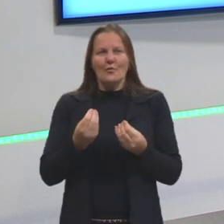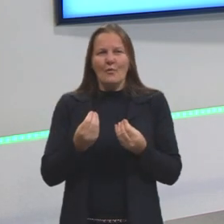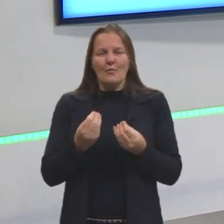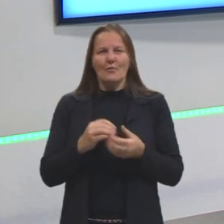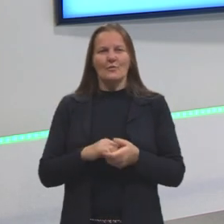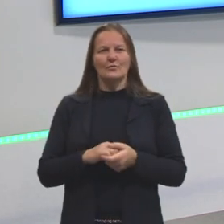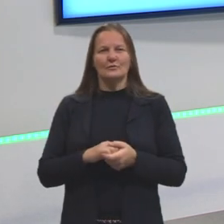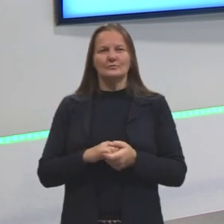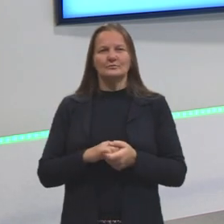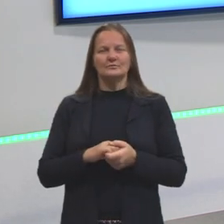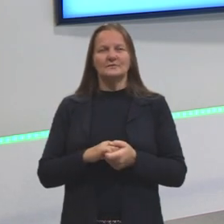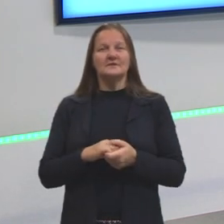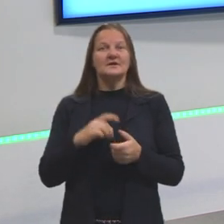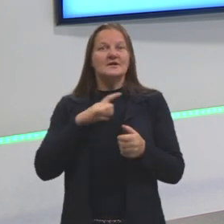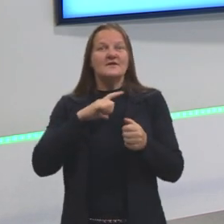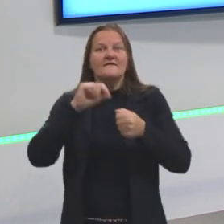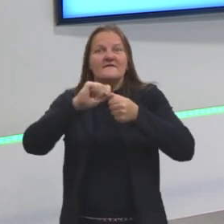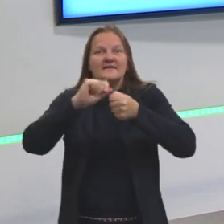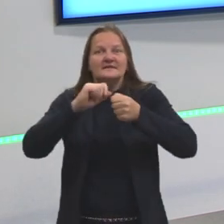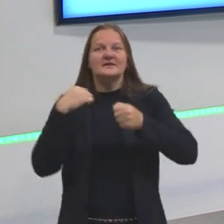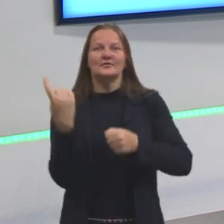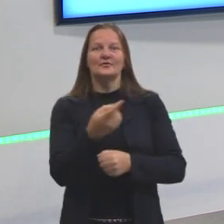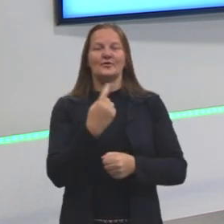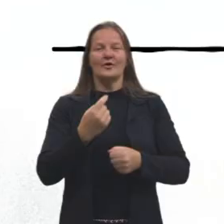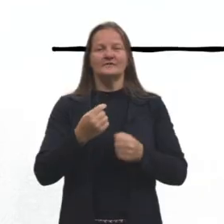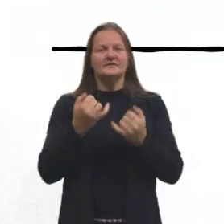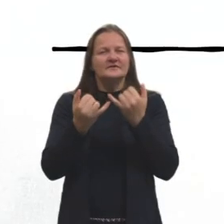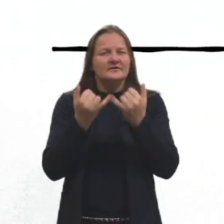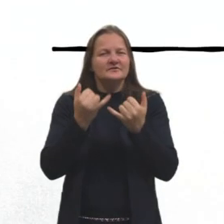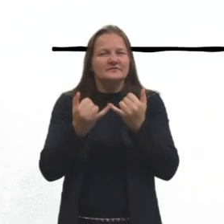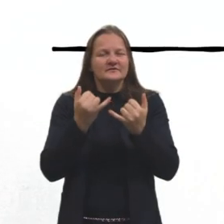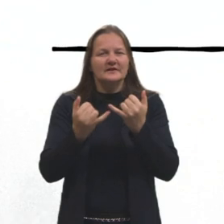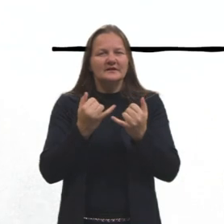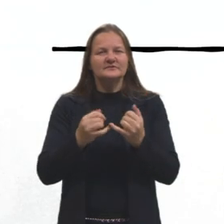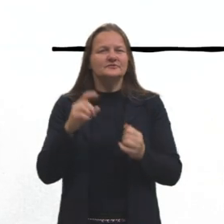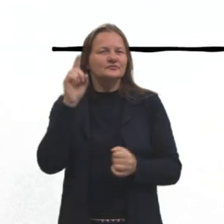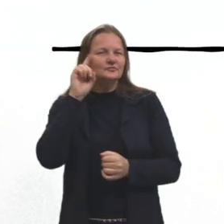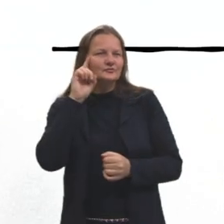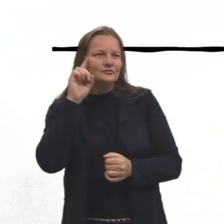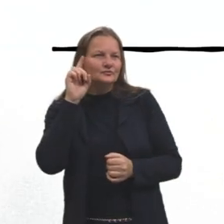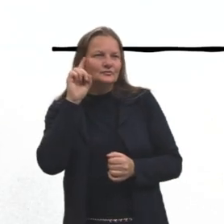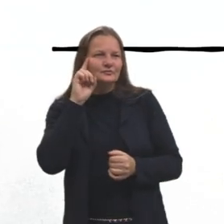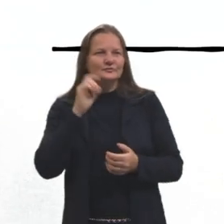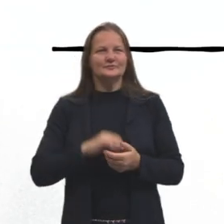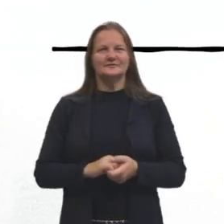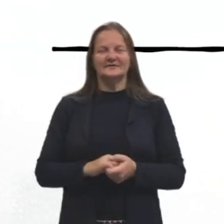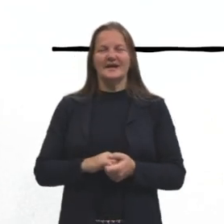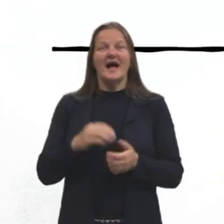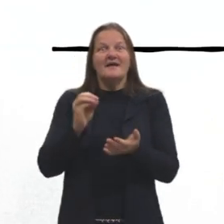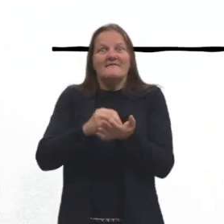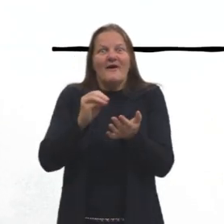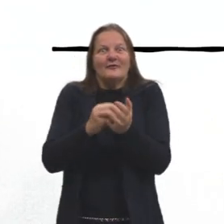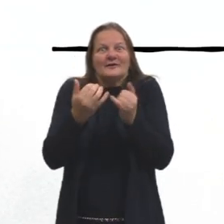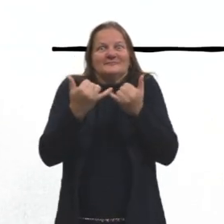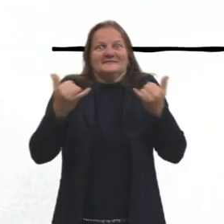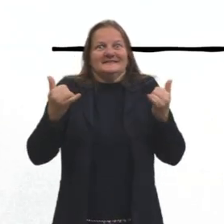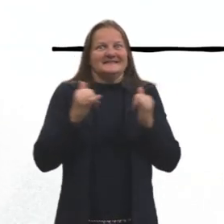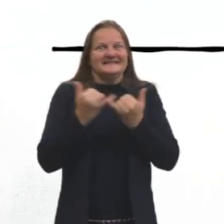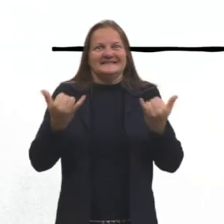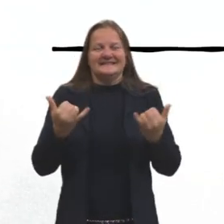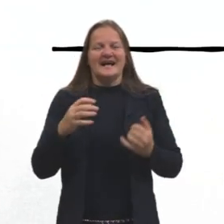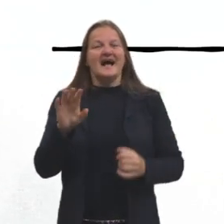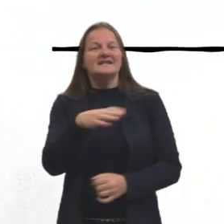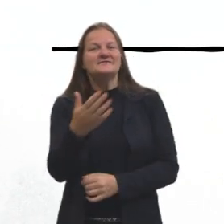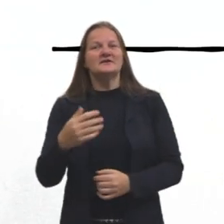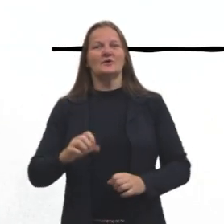poder fazer as nossas atividades diárias? Às vezes a gente está um pouquinho faltando energia no dia, né? Às vezes a gente está no